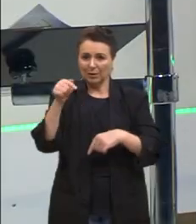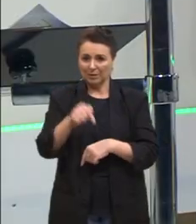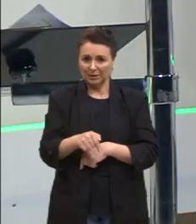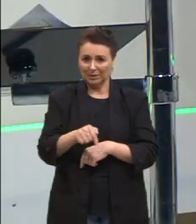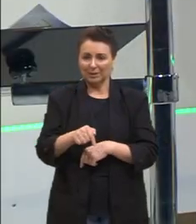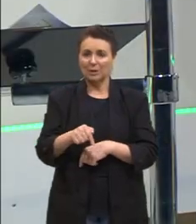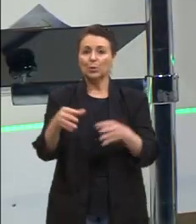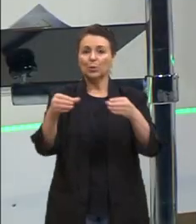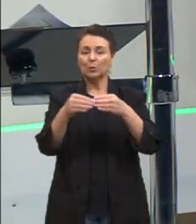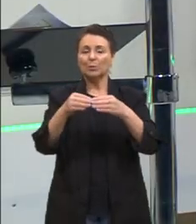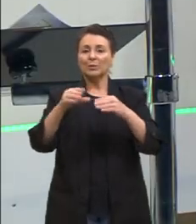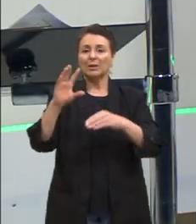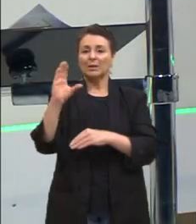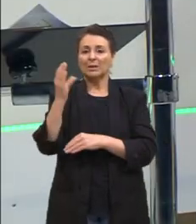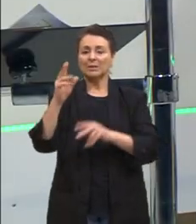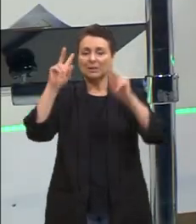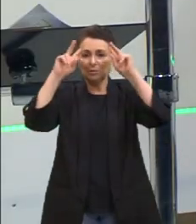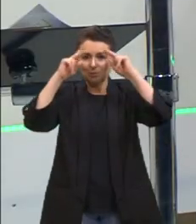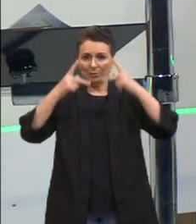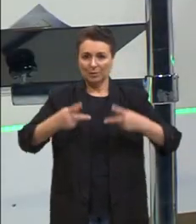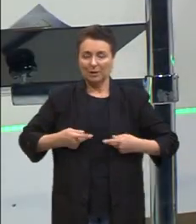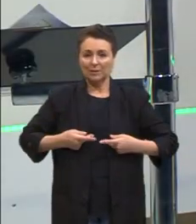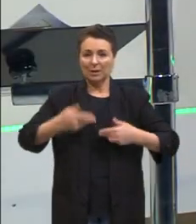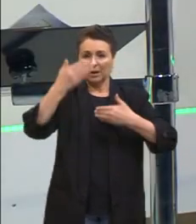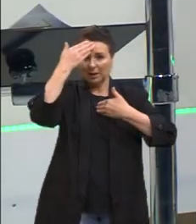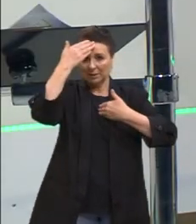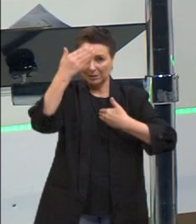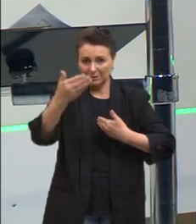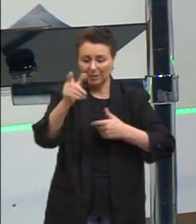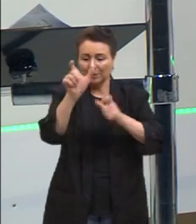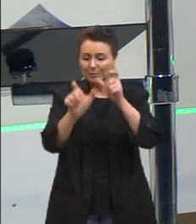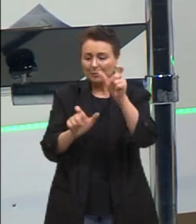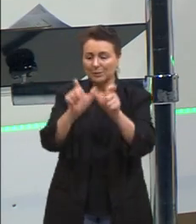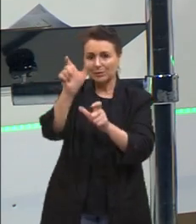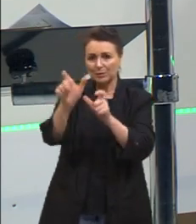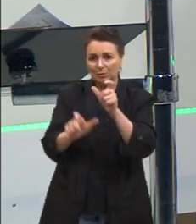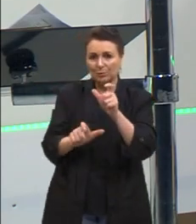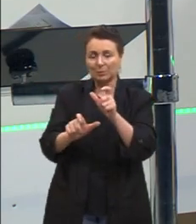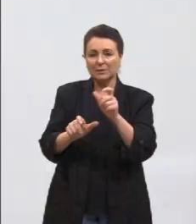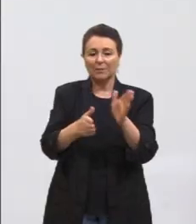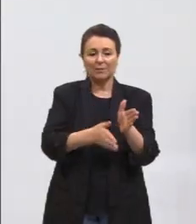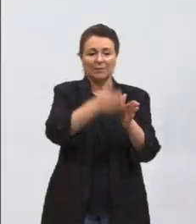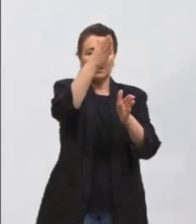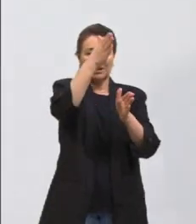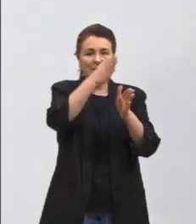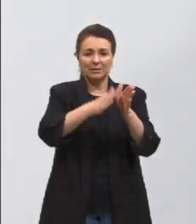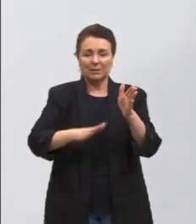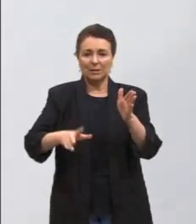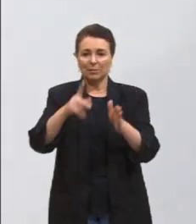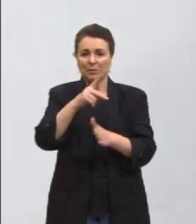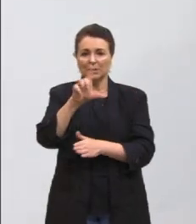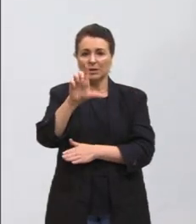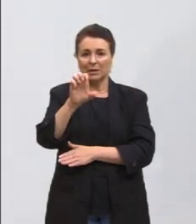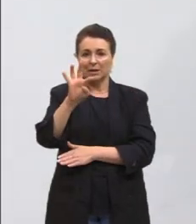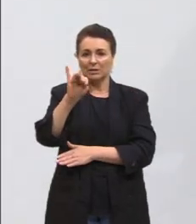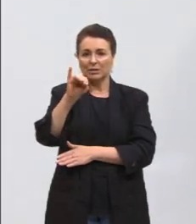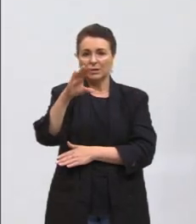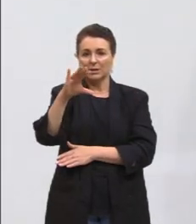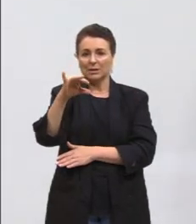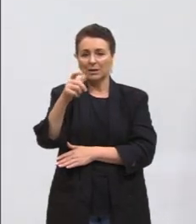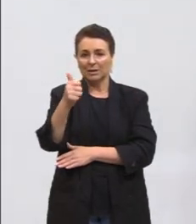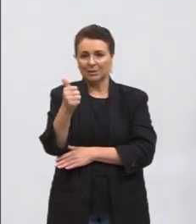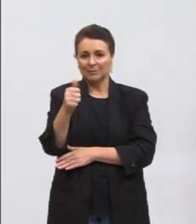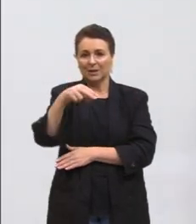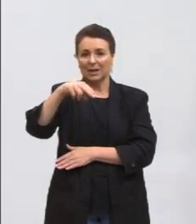humanas, gostaríamos de agradecer algumas pessoas da Seduc, a professora Letícia, a